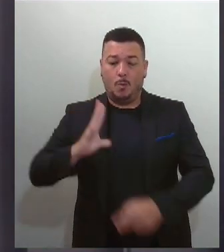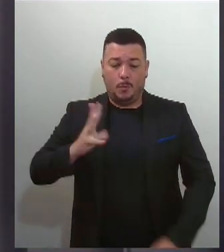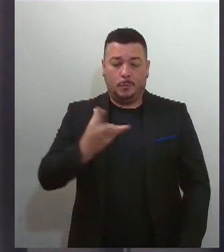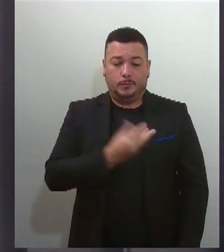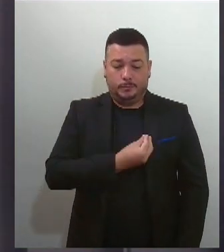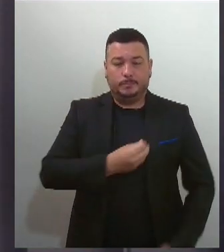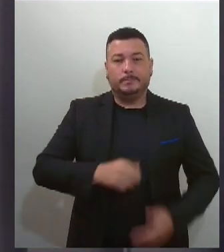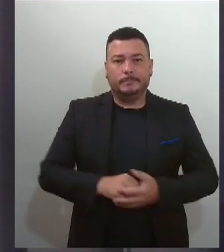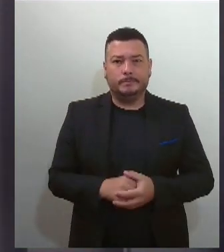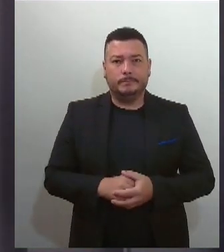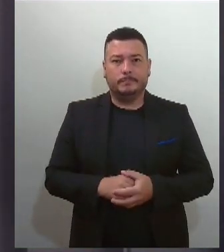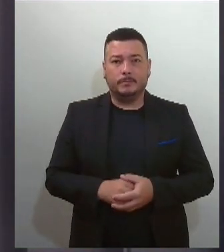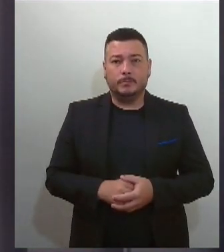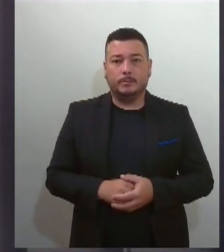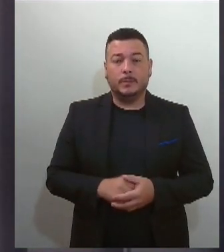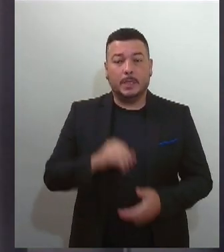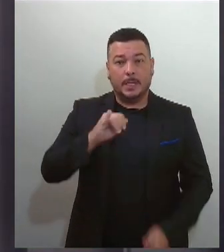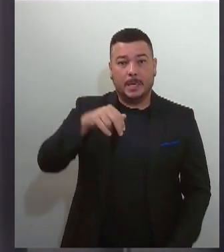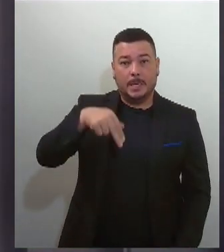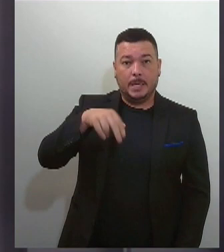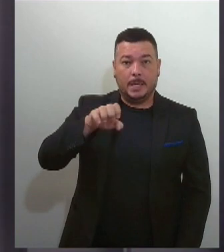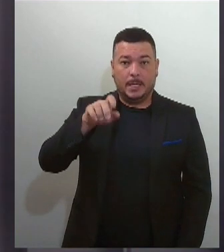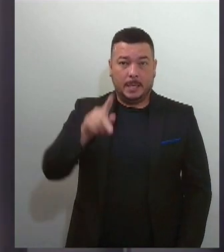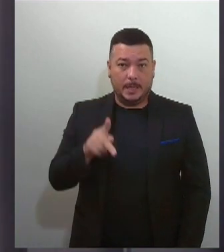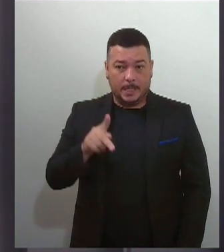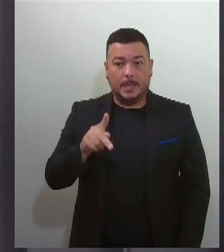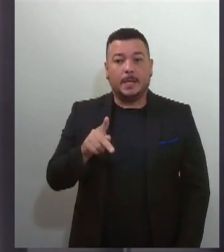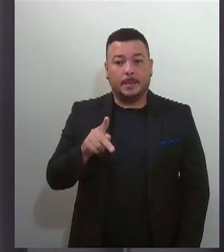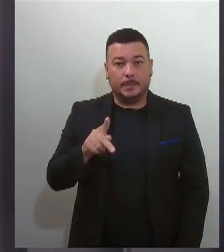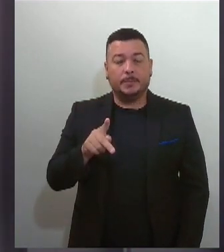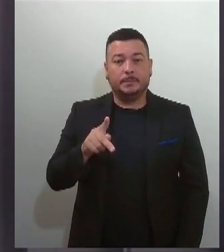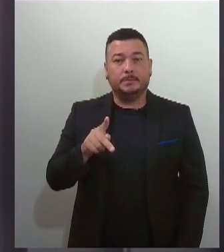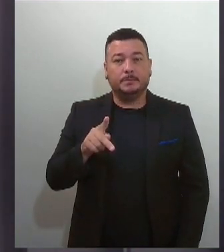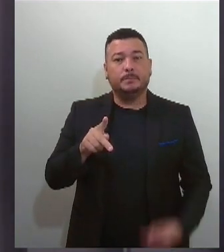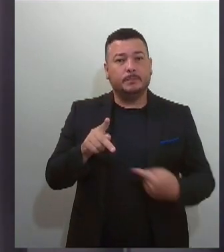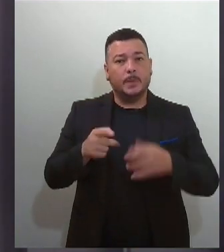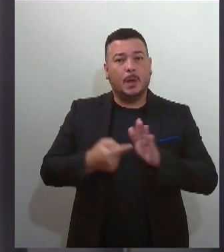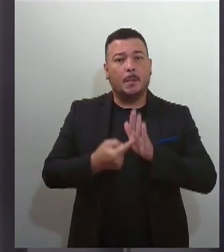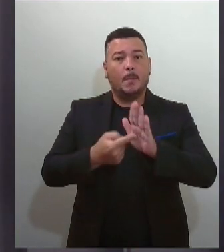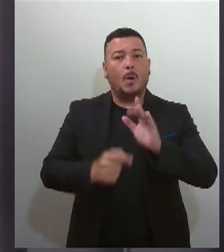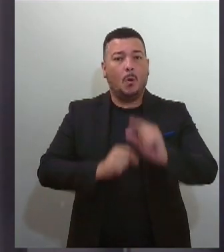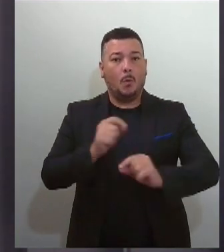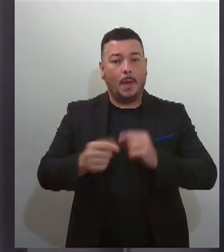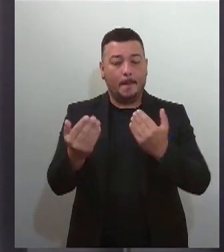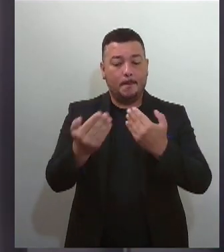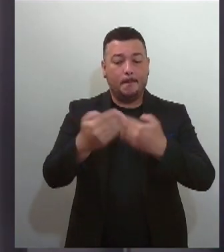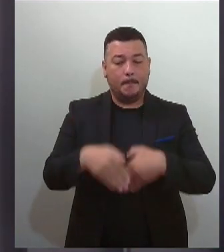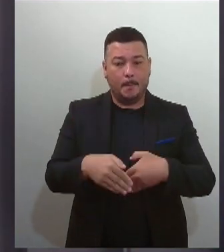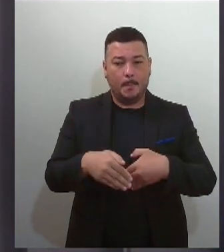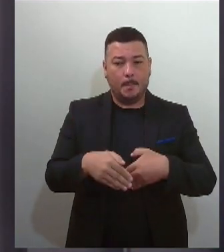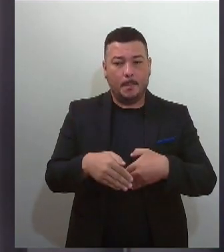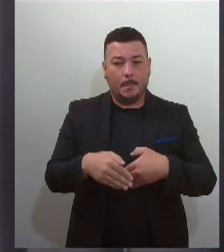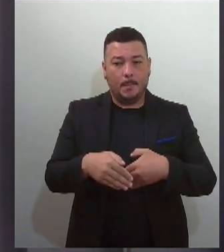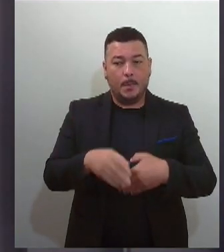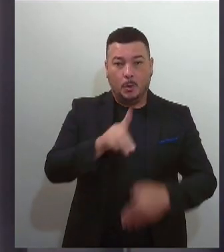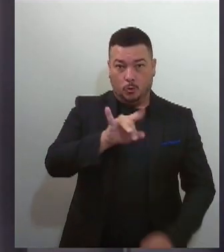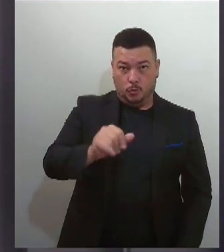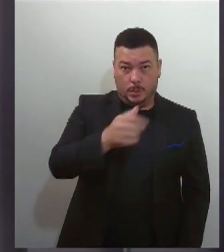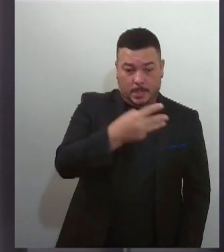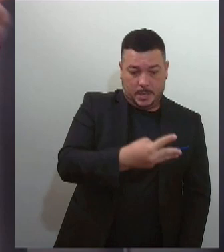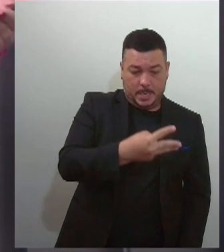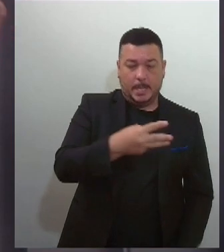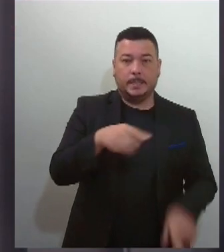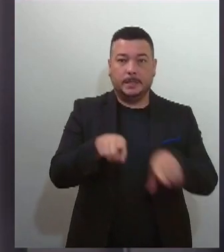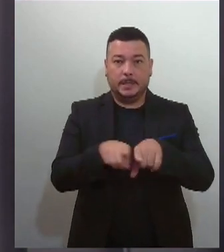Pesquisas Educacionais Anísio Teixeira Inep aplicará as provas em 3 e 10 de novembro,